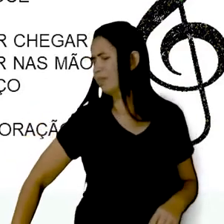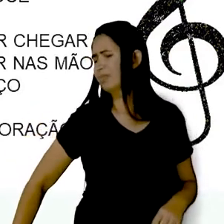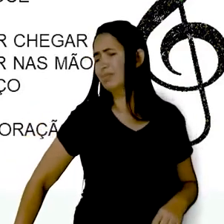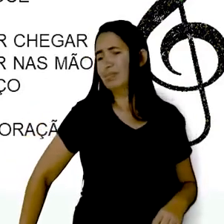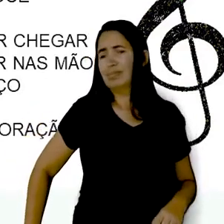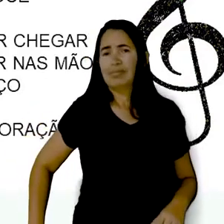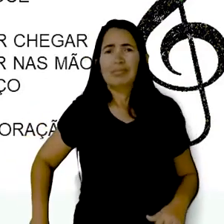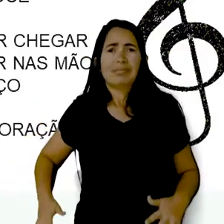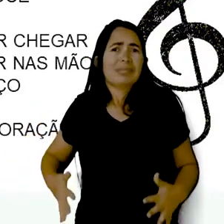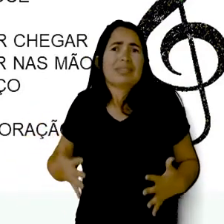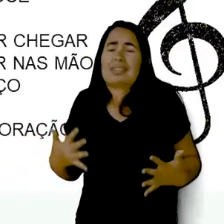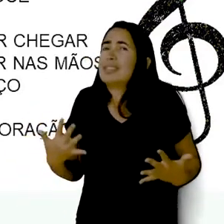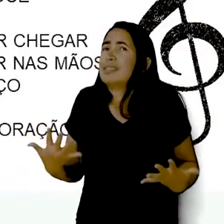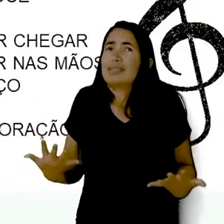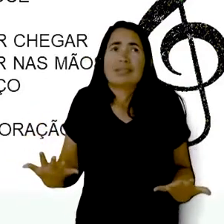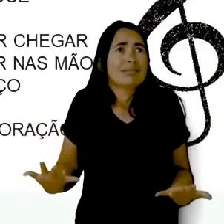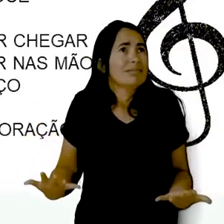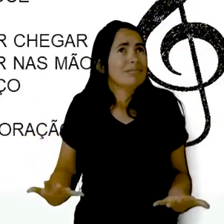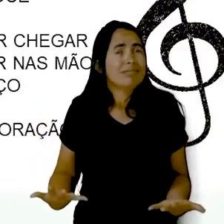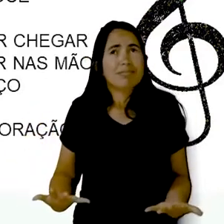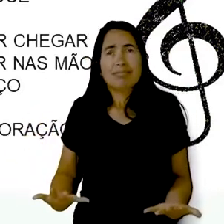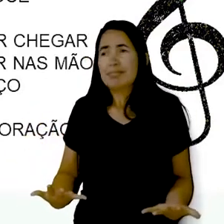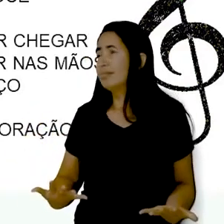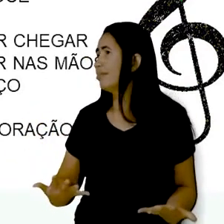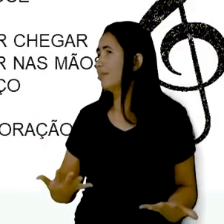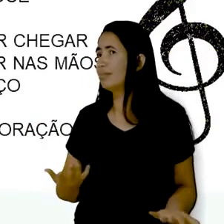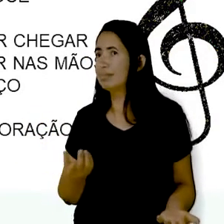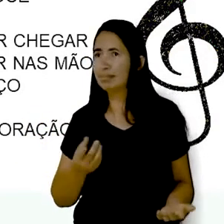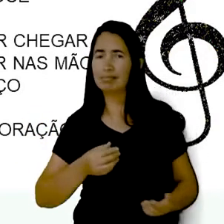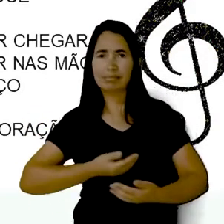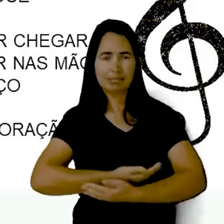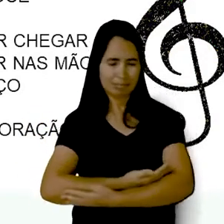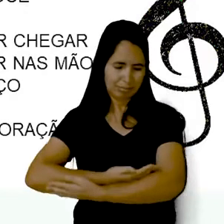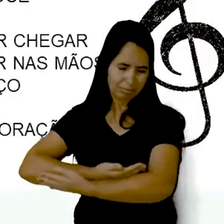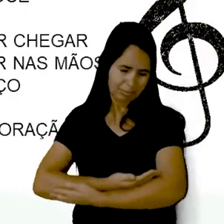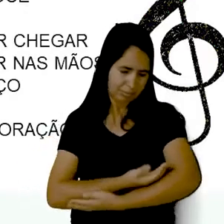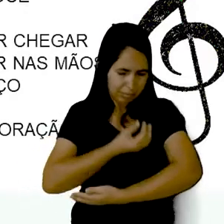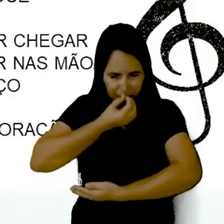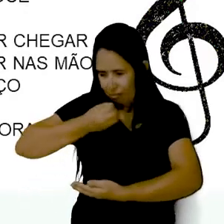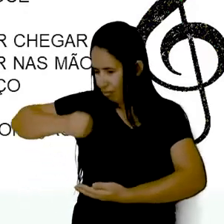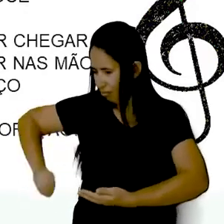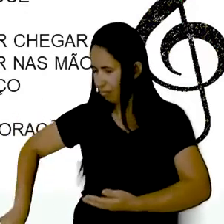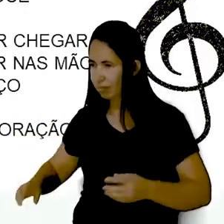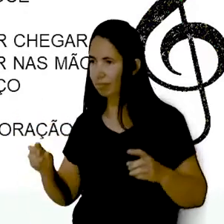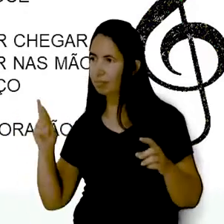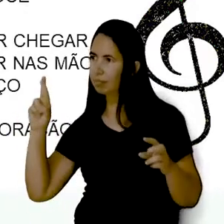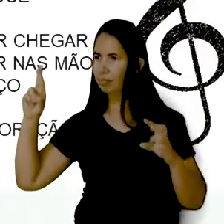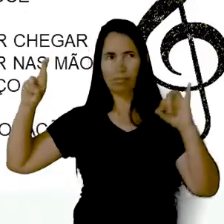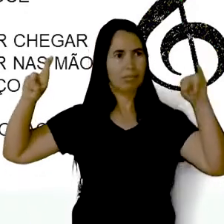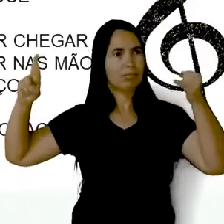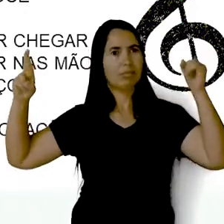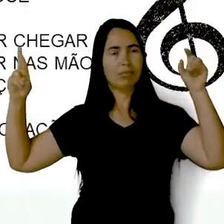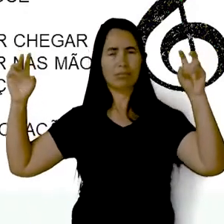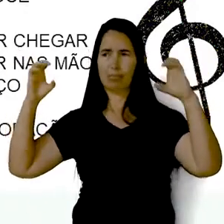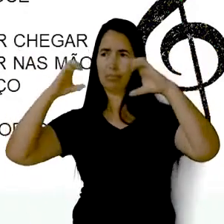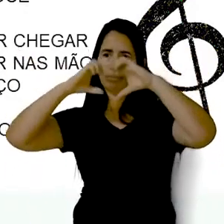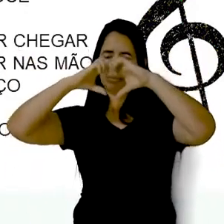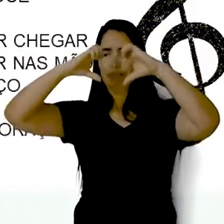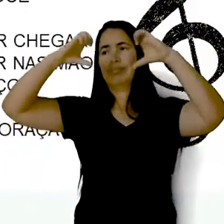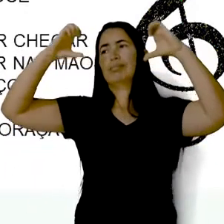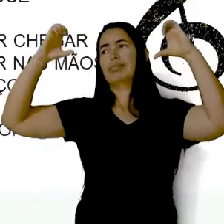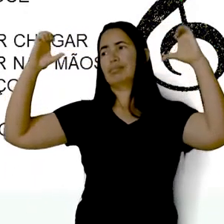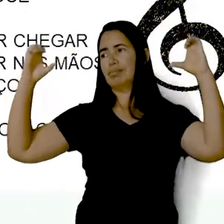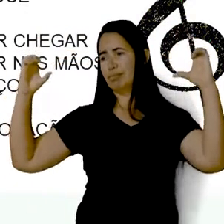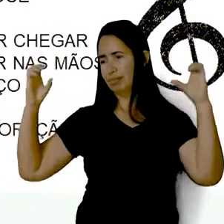mal comigo Neném sem chupeta Romeu sem Julieta Sou eu,